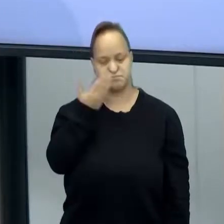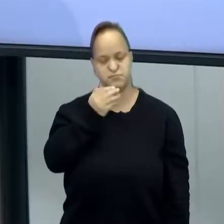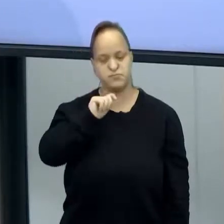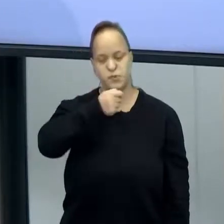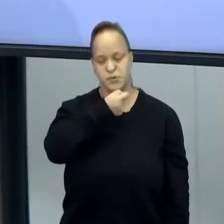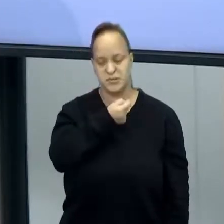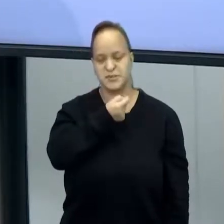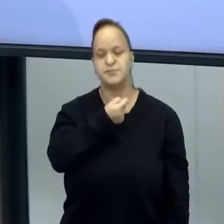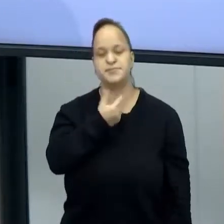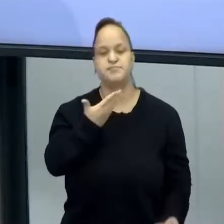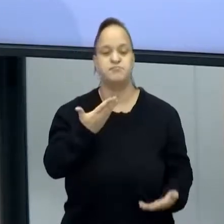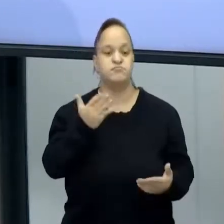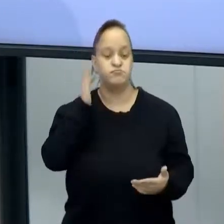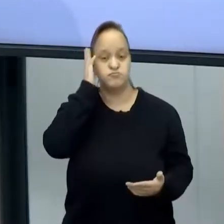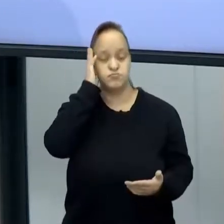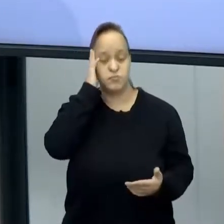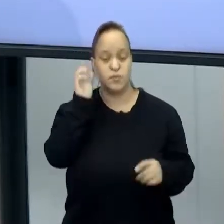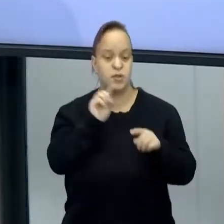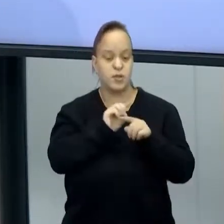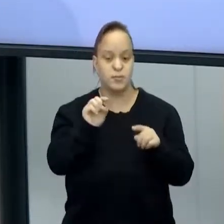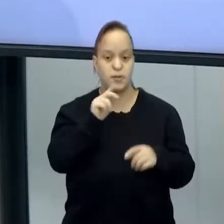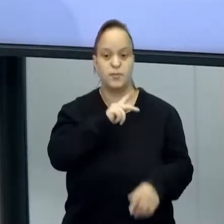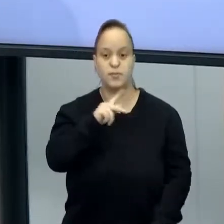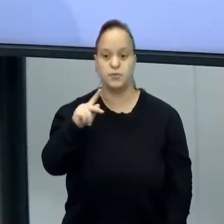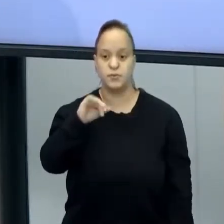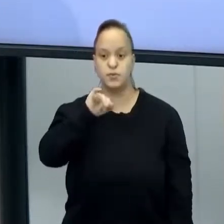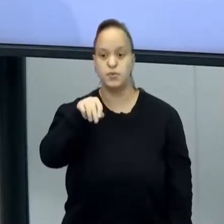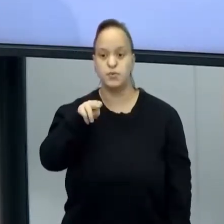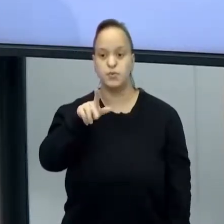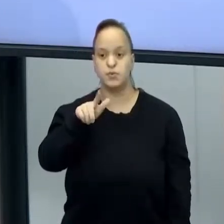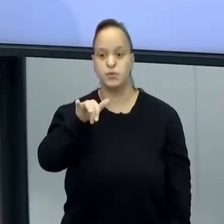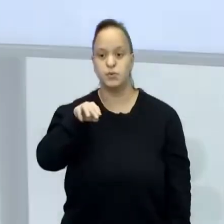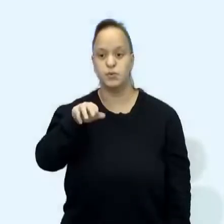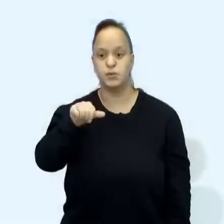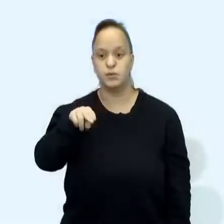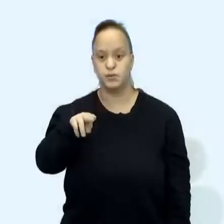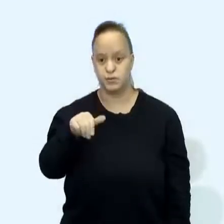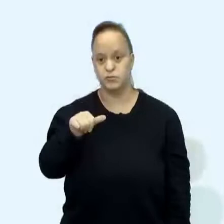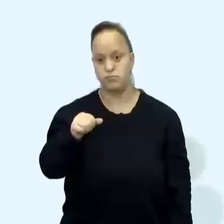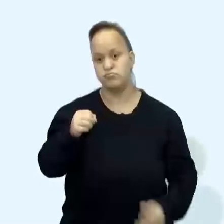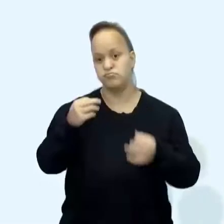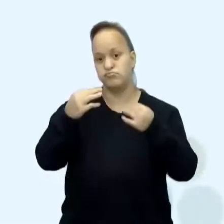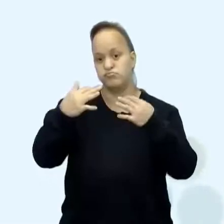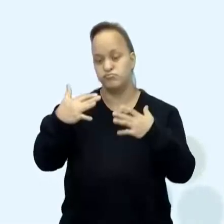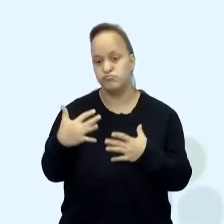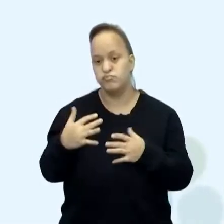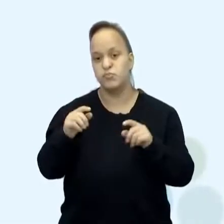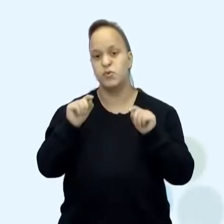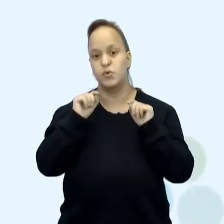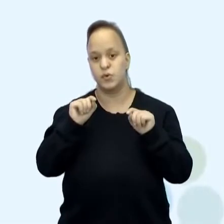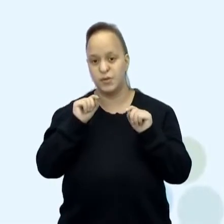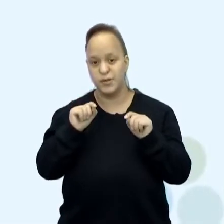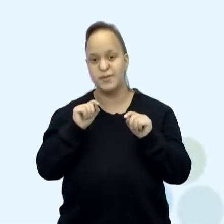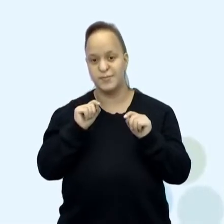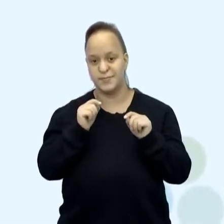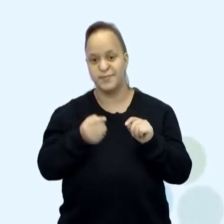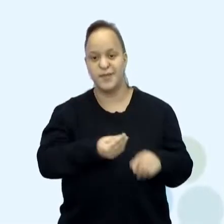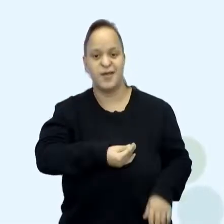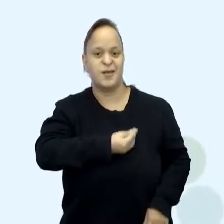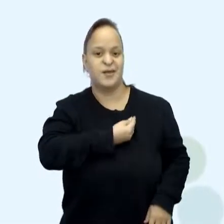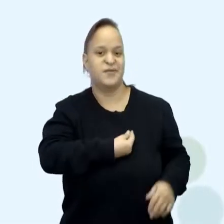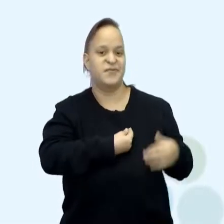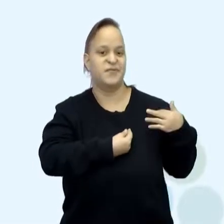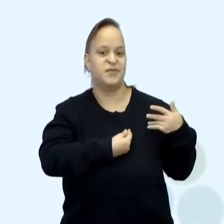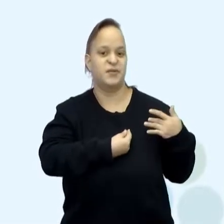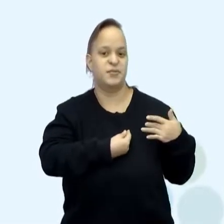Vocês já sabem que a professora Juliana ministra o componente Design na Qualidade de Vida. O aprofundamento,